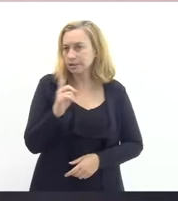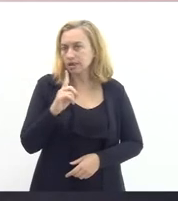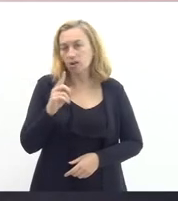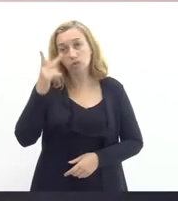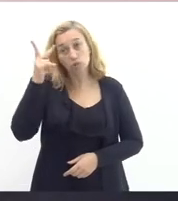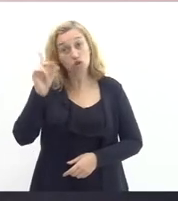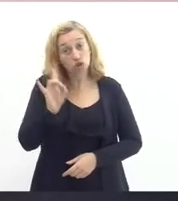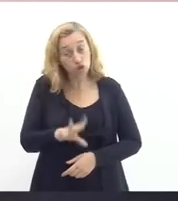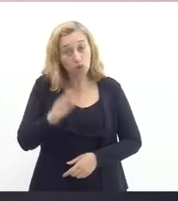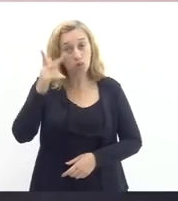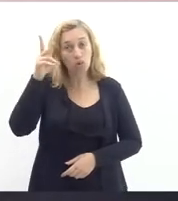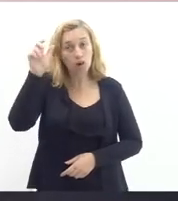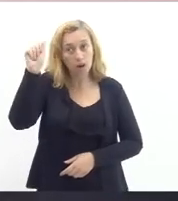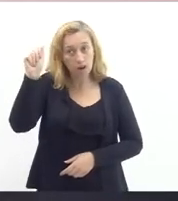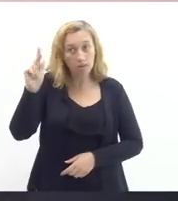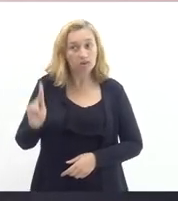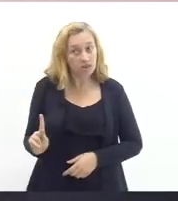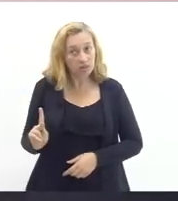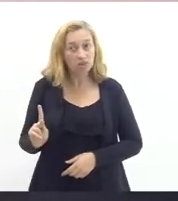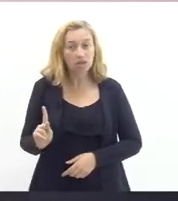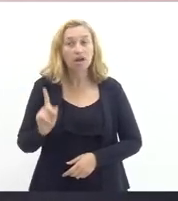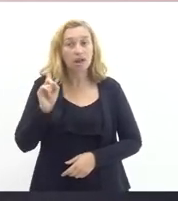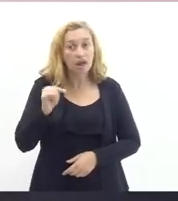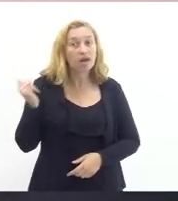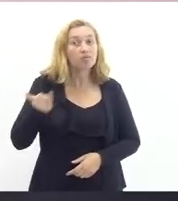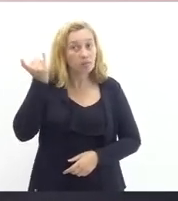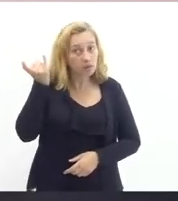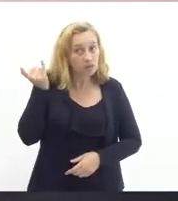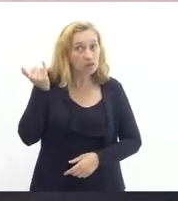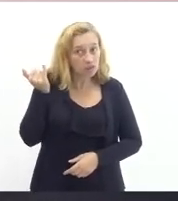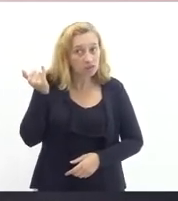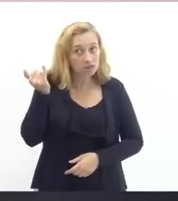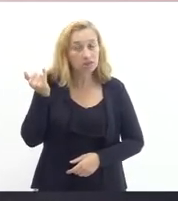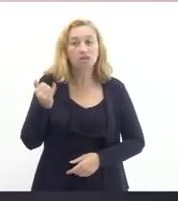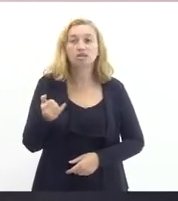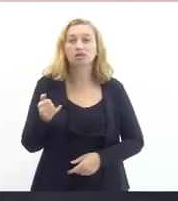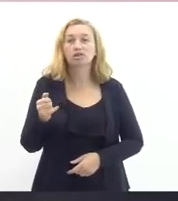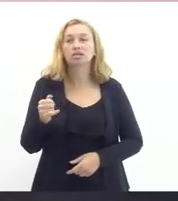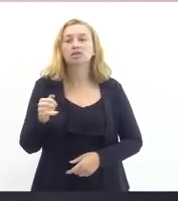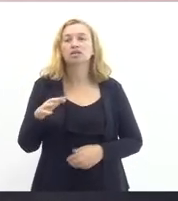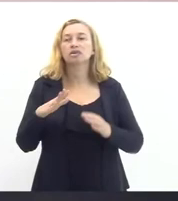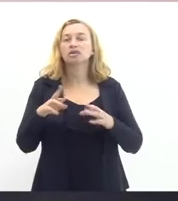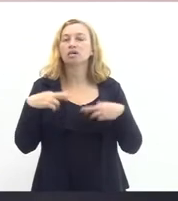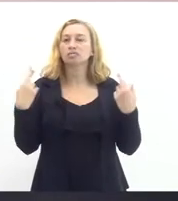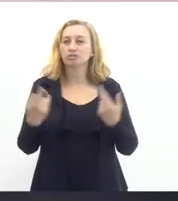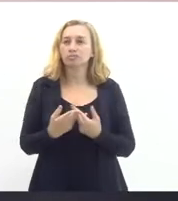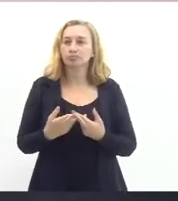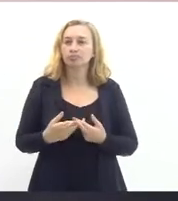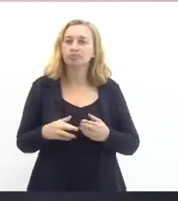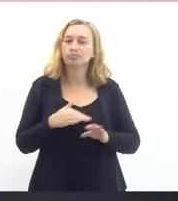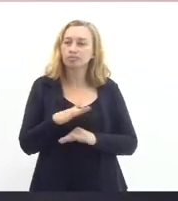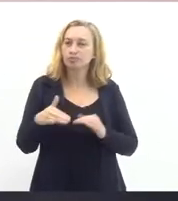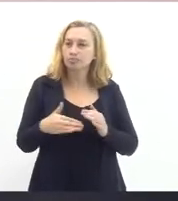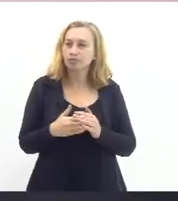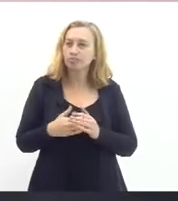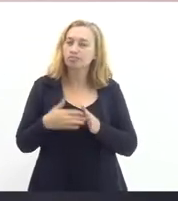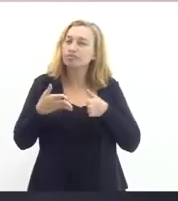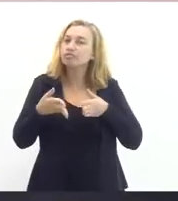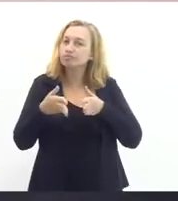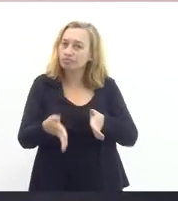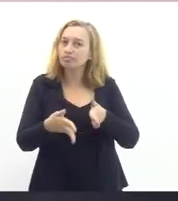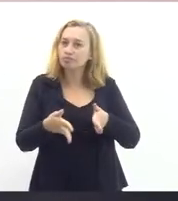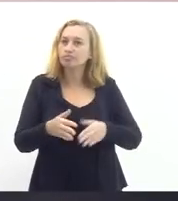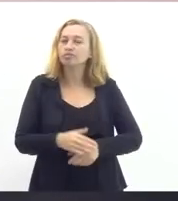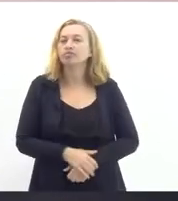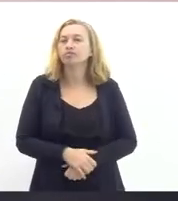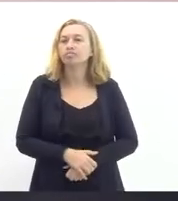então a faetec é muito importante essa audiência para a faetec é muito importante que todos estejamos focados com